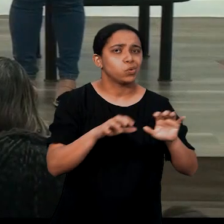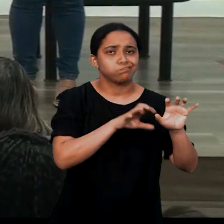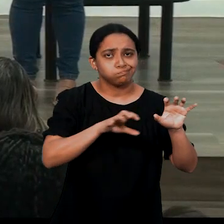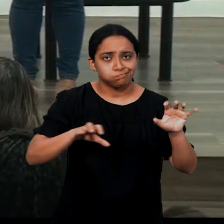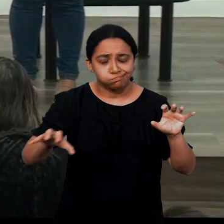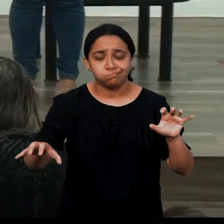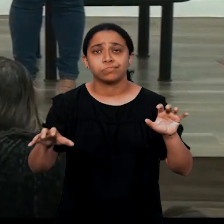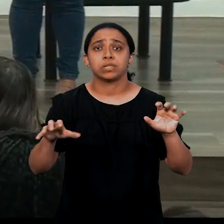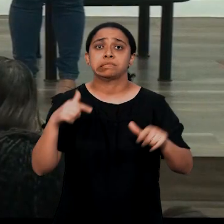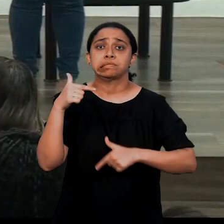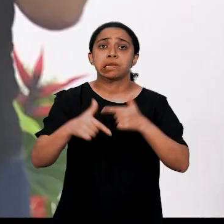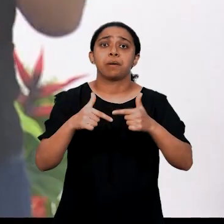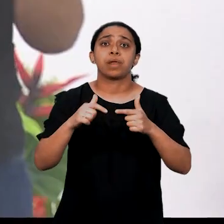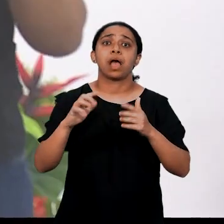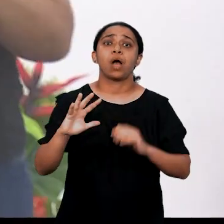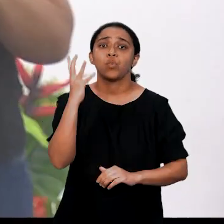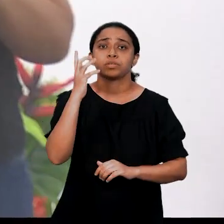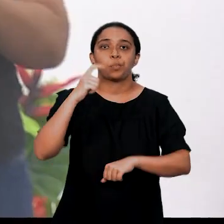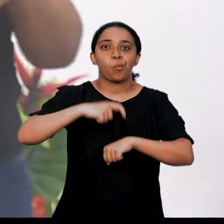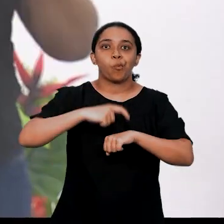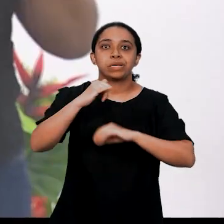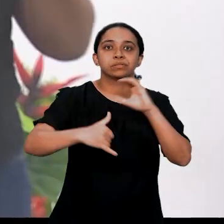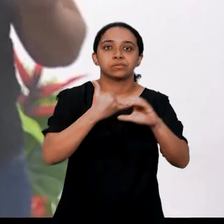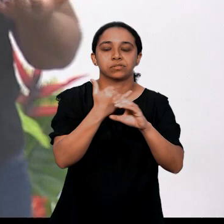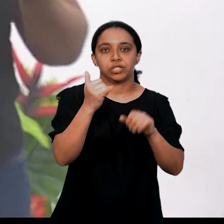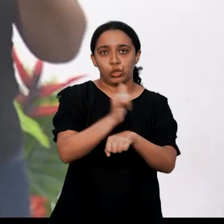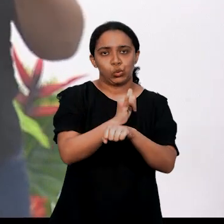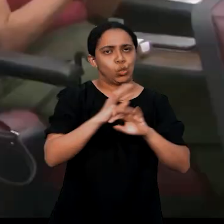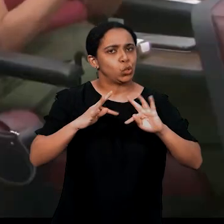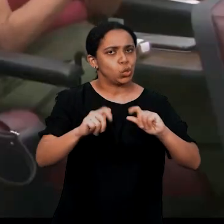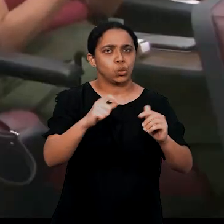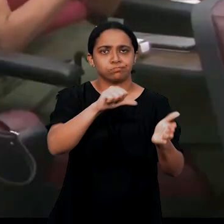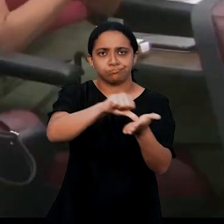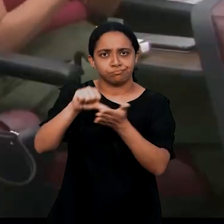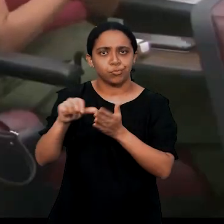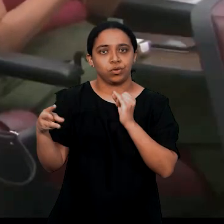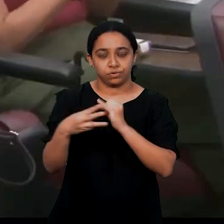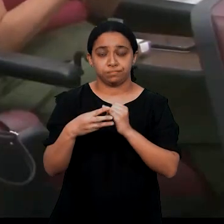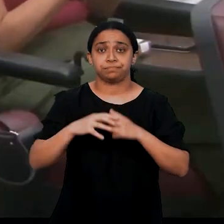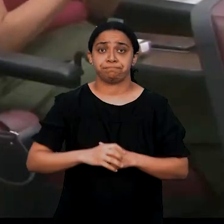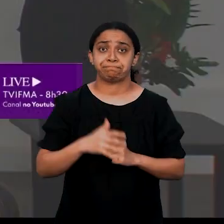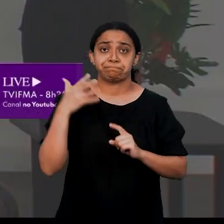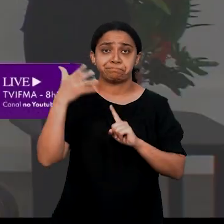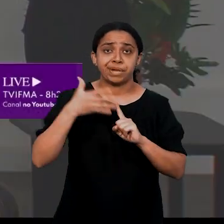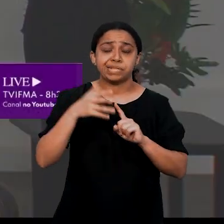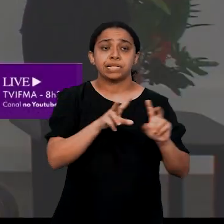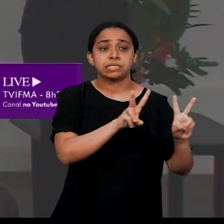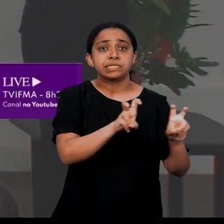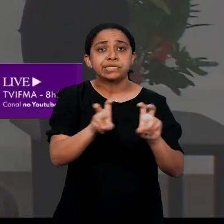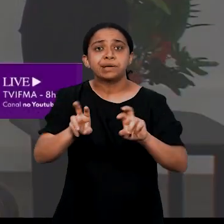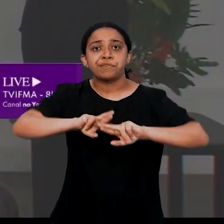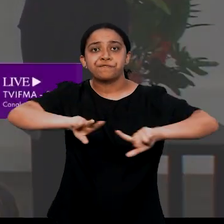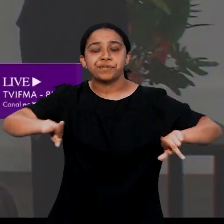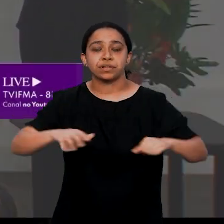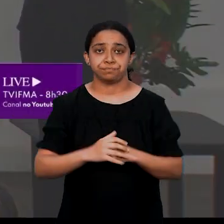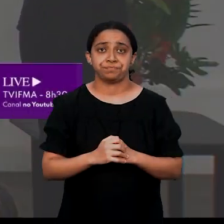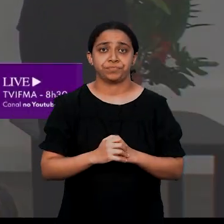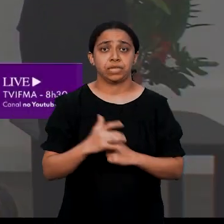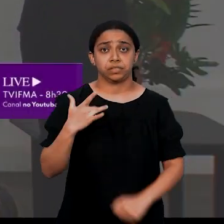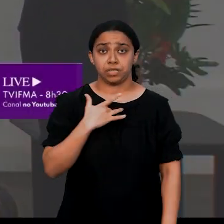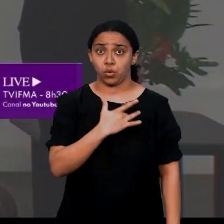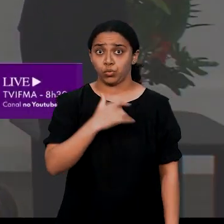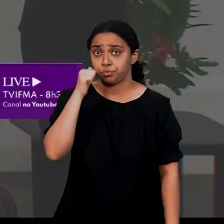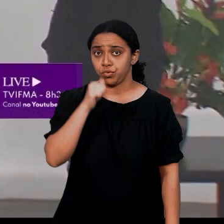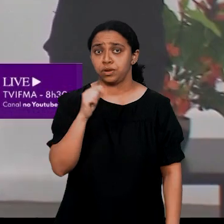as proreitorias, as ações ocorreram com transmissão em tempo real para todos os campos do IFMA. Palestras com temas variados, como